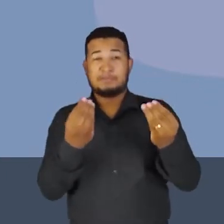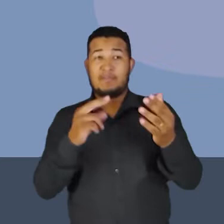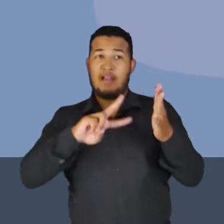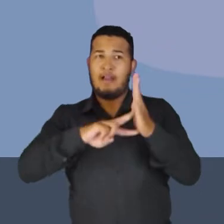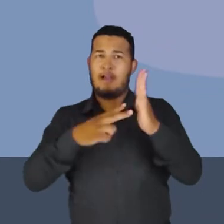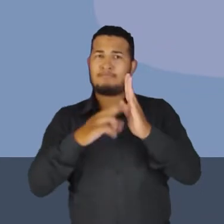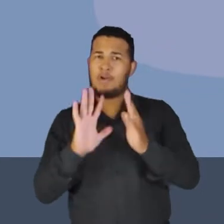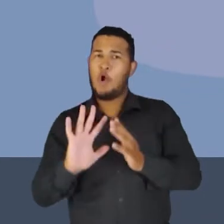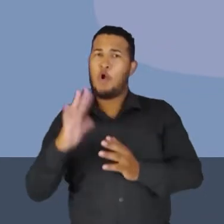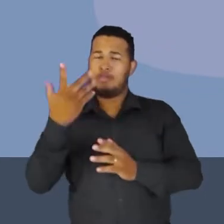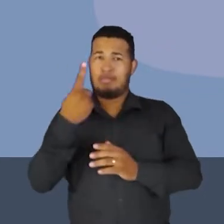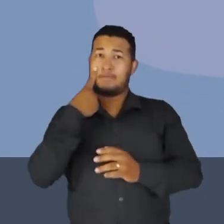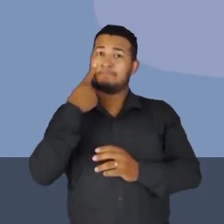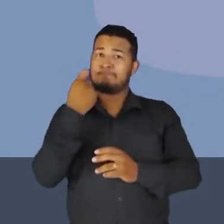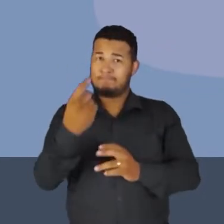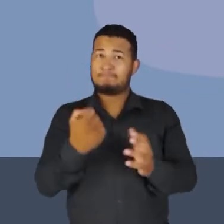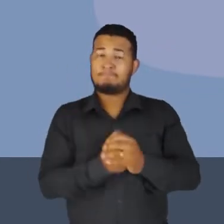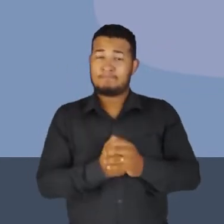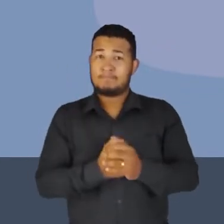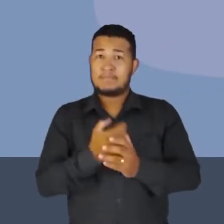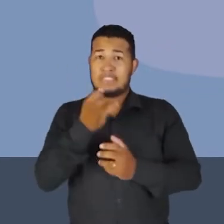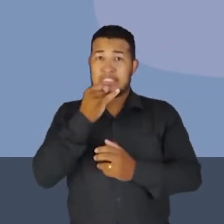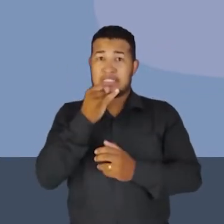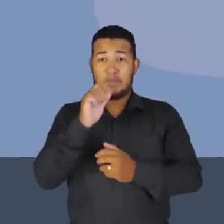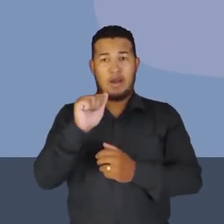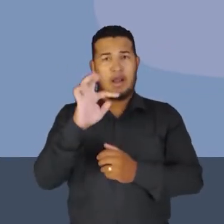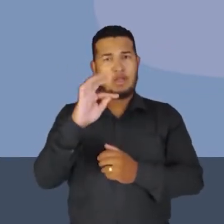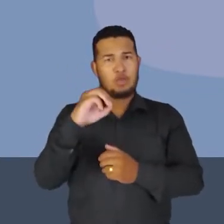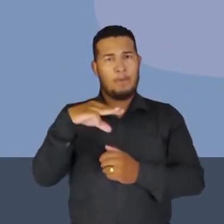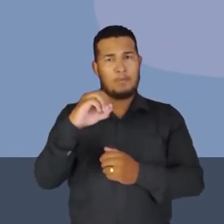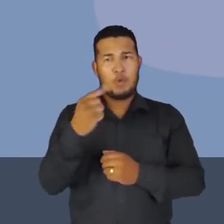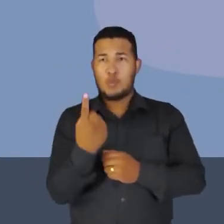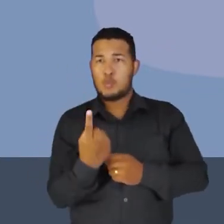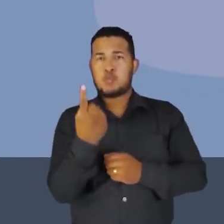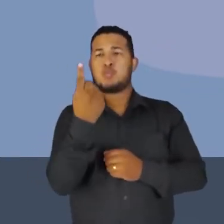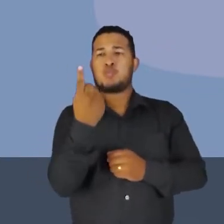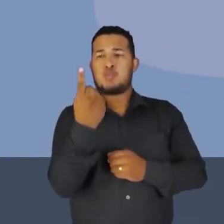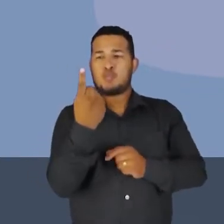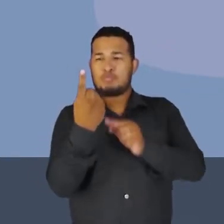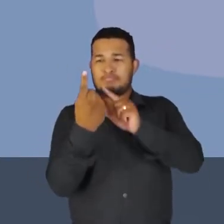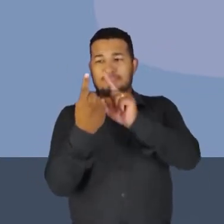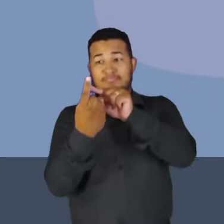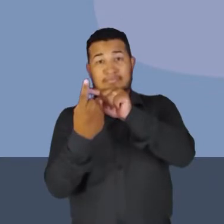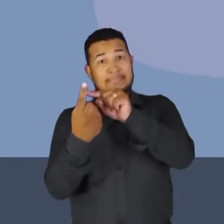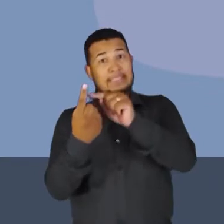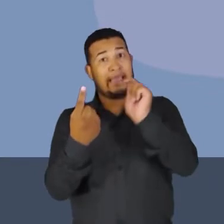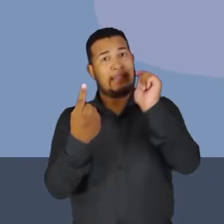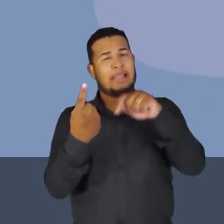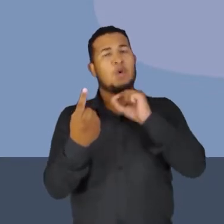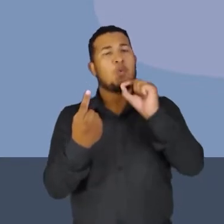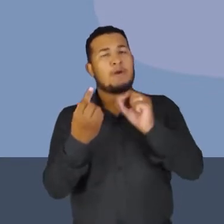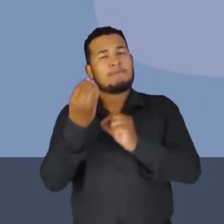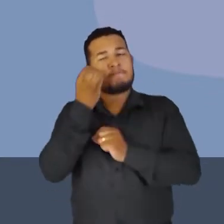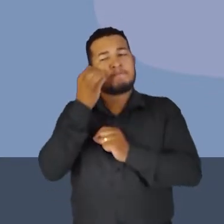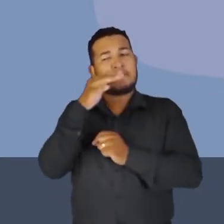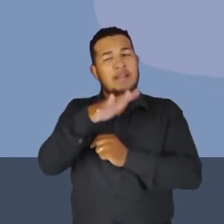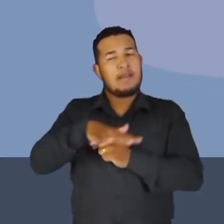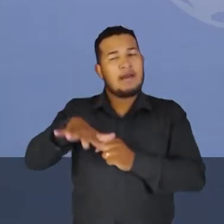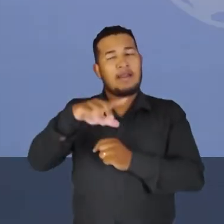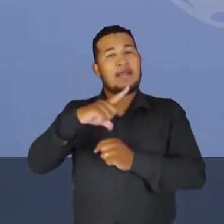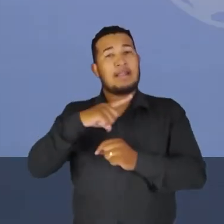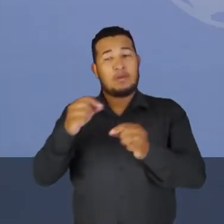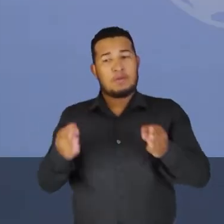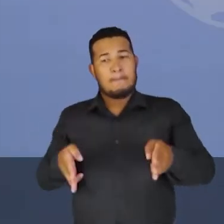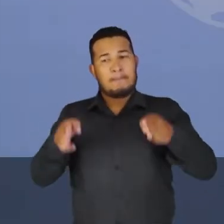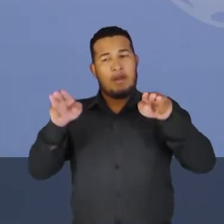muito interessante. Um único átomo, ele pode manifestar um campo magnético